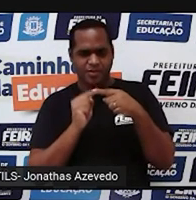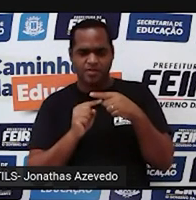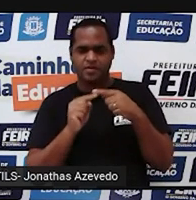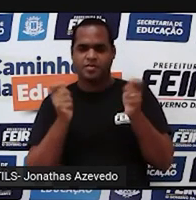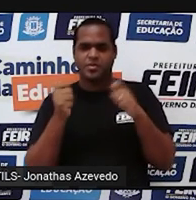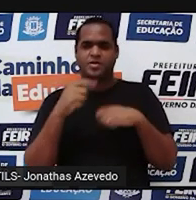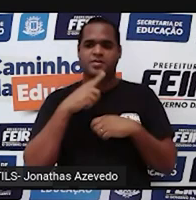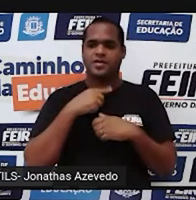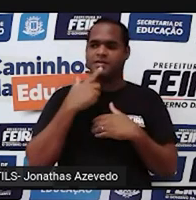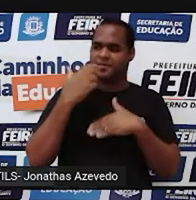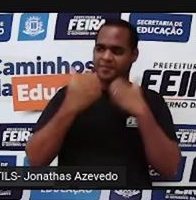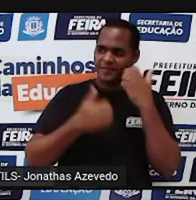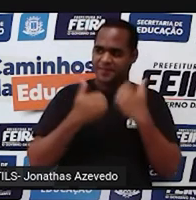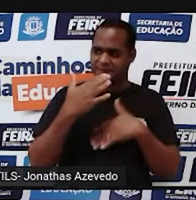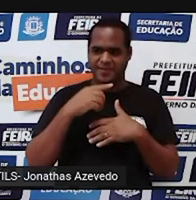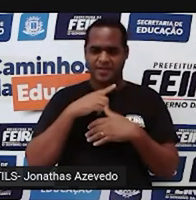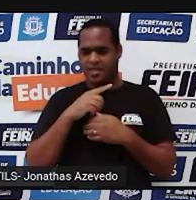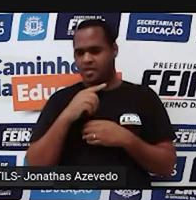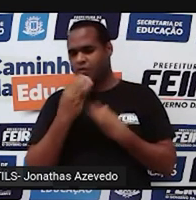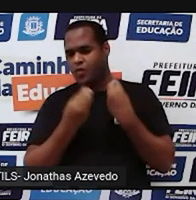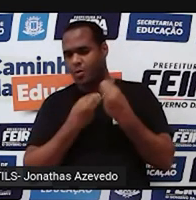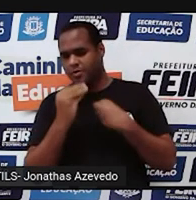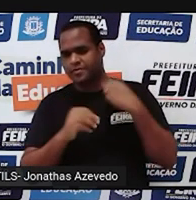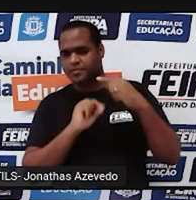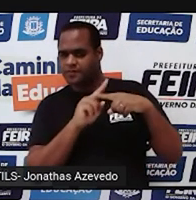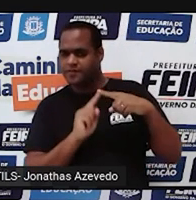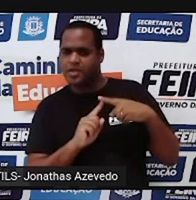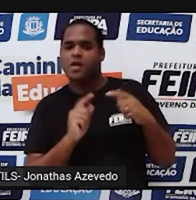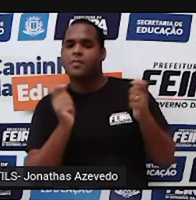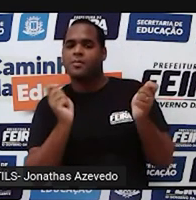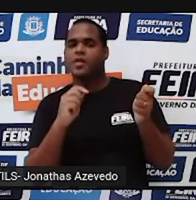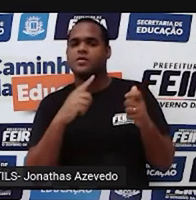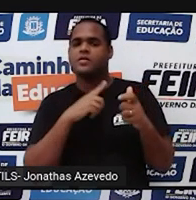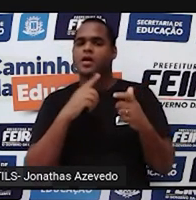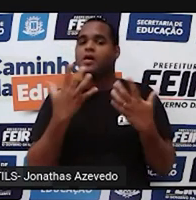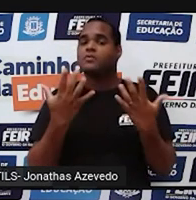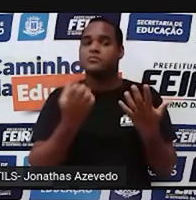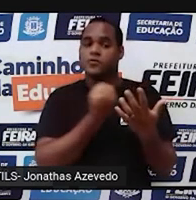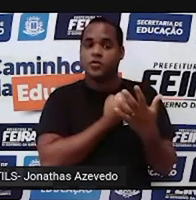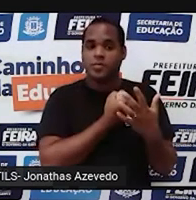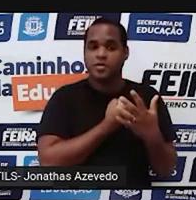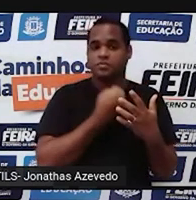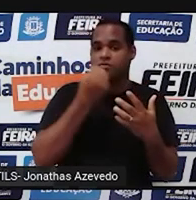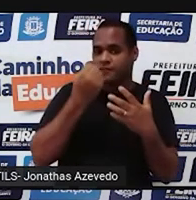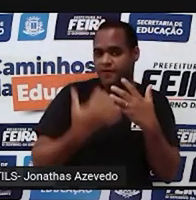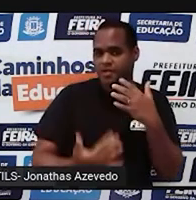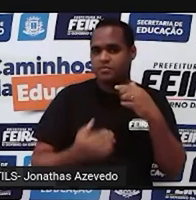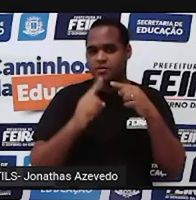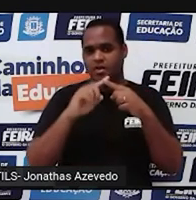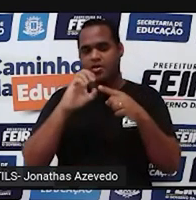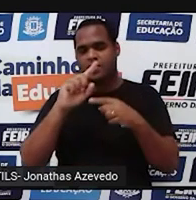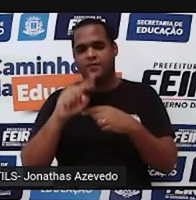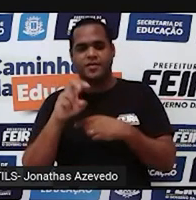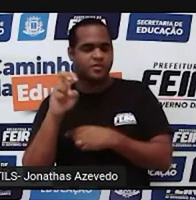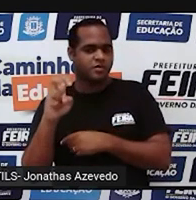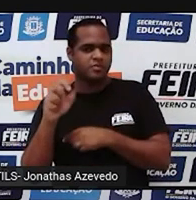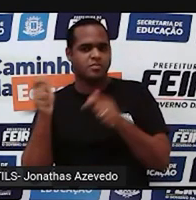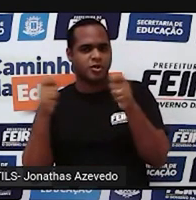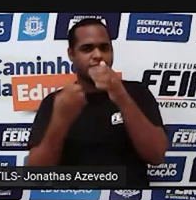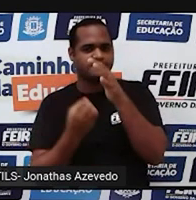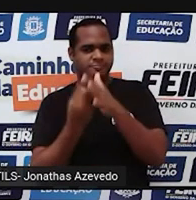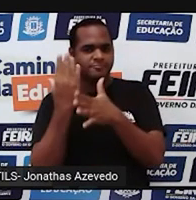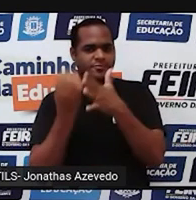forma de escrever essa fração na sua forma de número decimal, é desse jeito. Pode